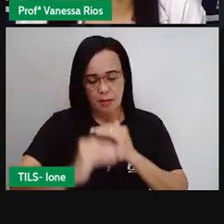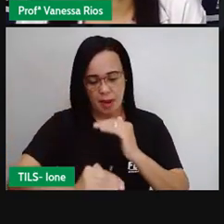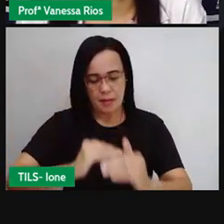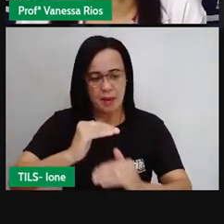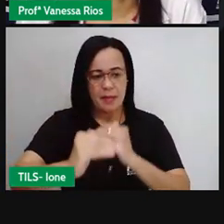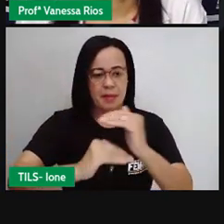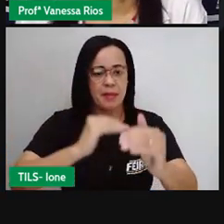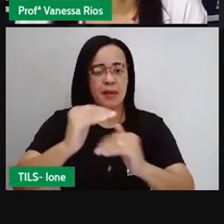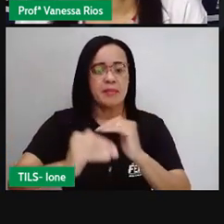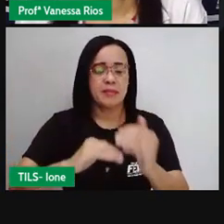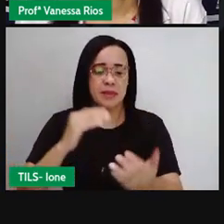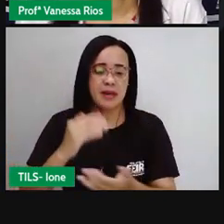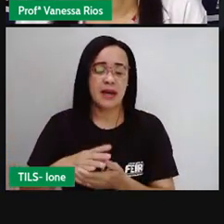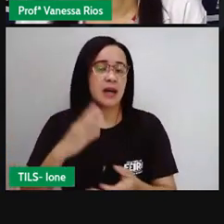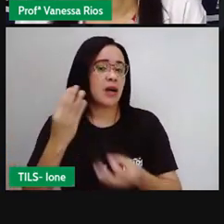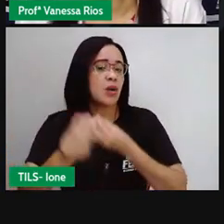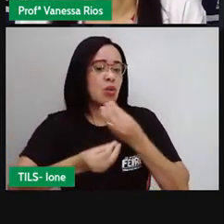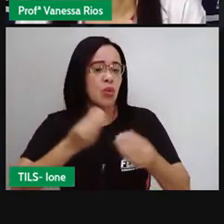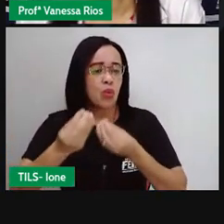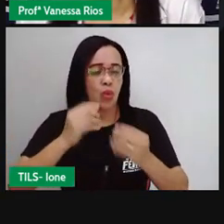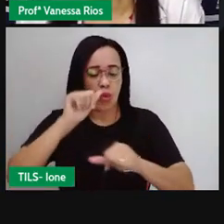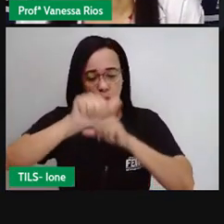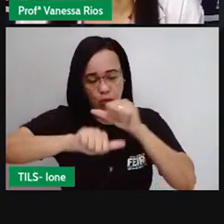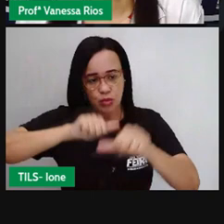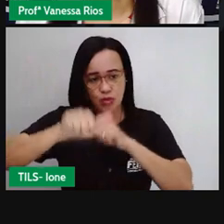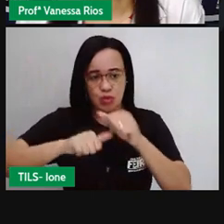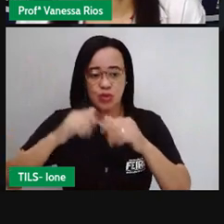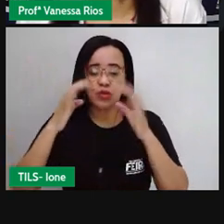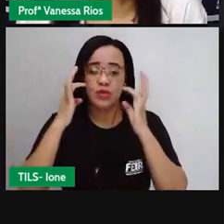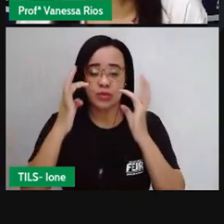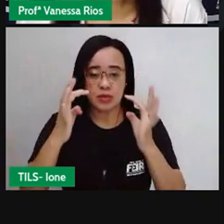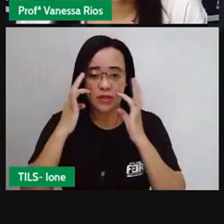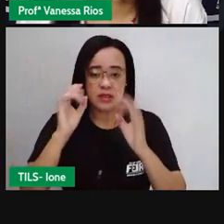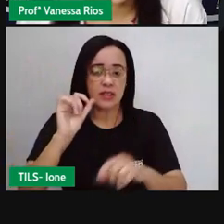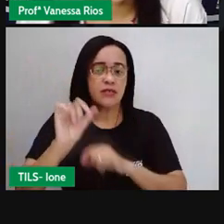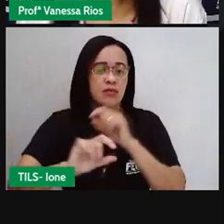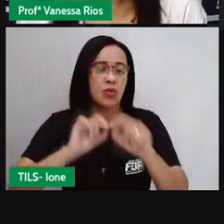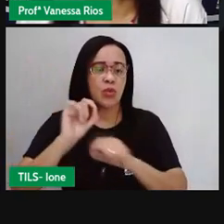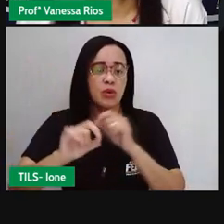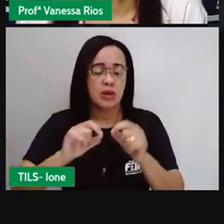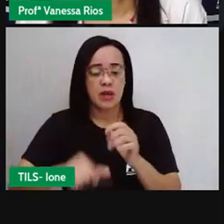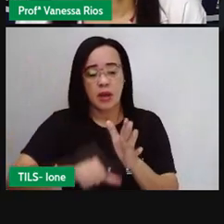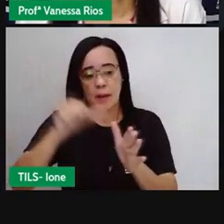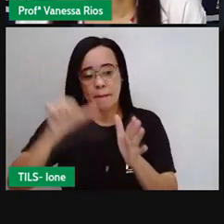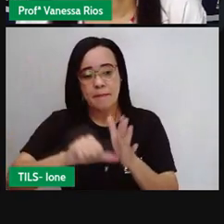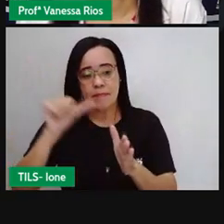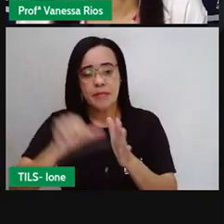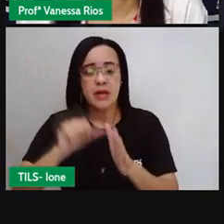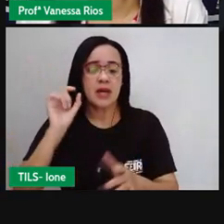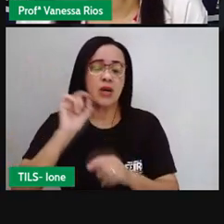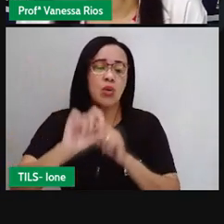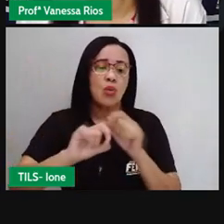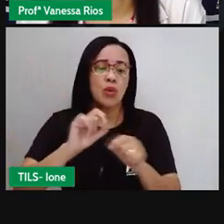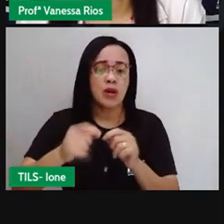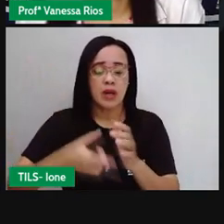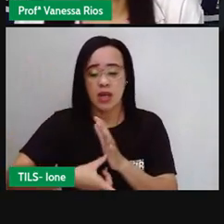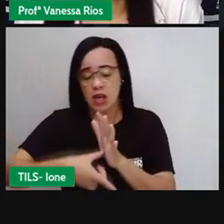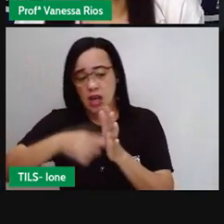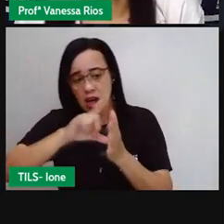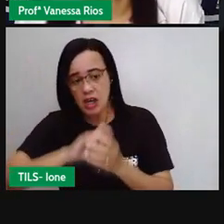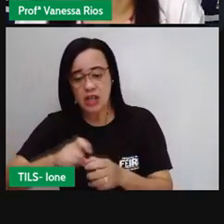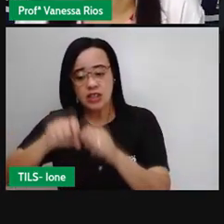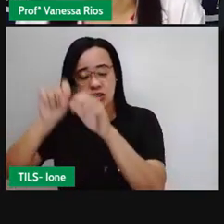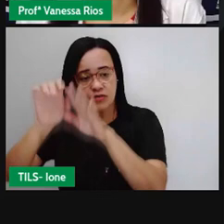até o Brasil. E a gente já observou que o primeiro ponto aí onde eles passaram, né? Antes de se instalarem no Rio de